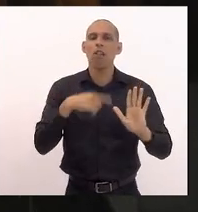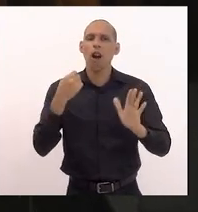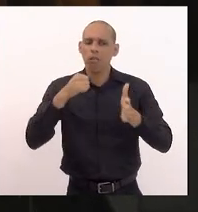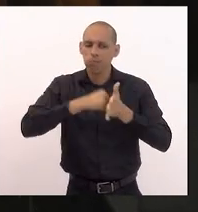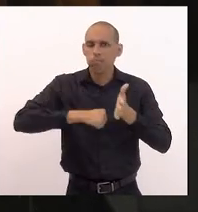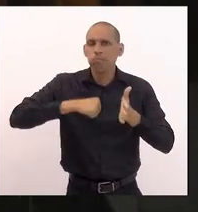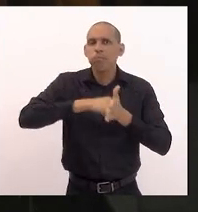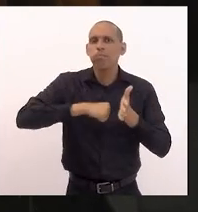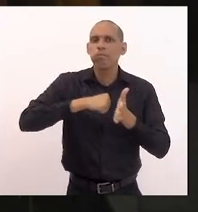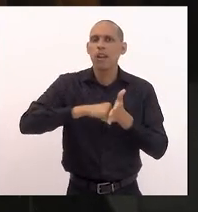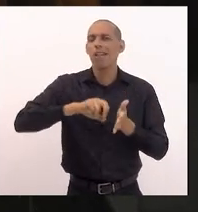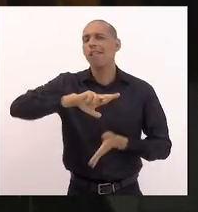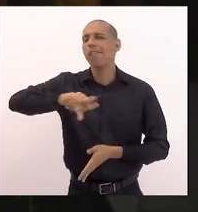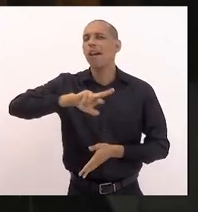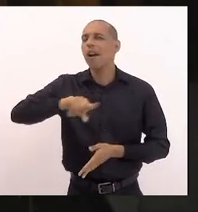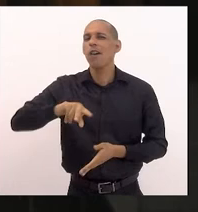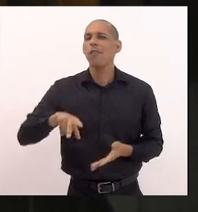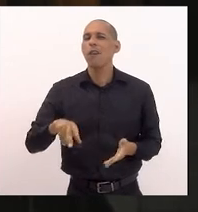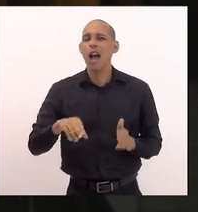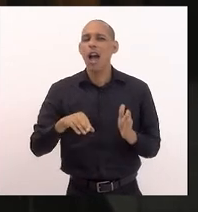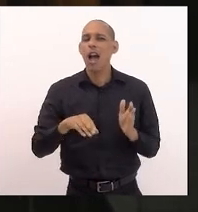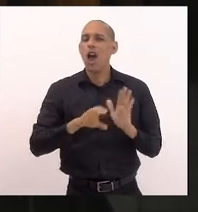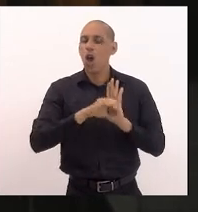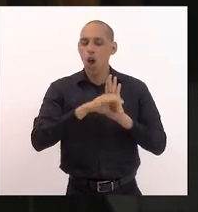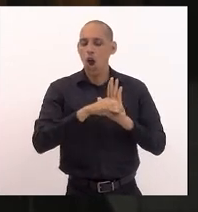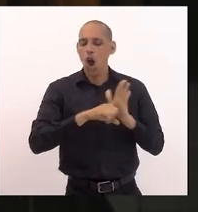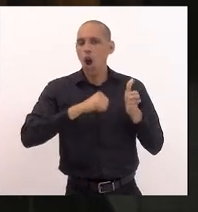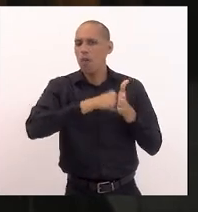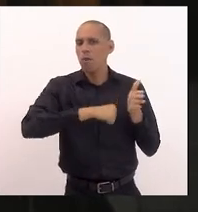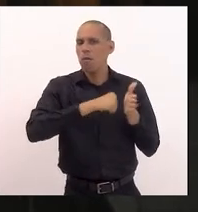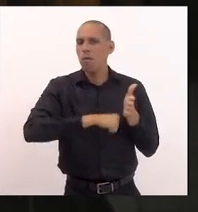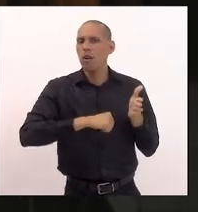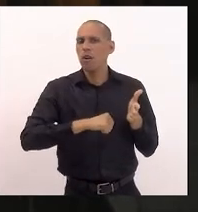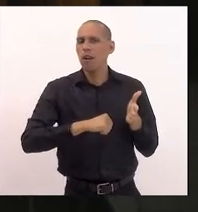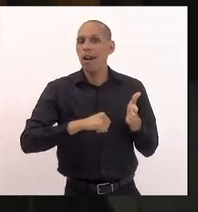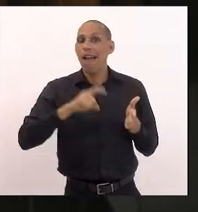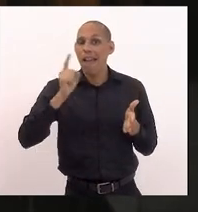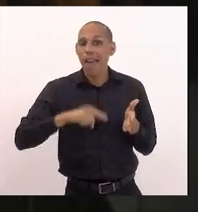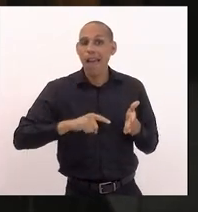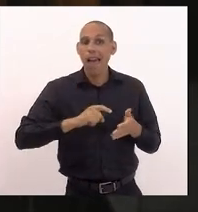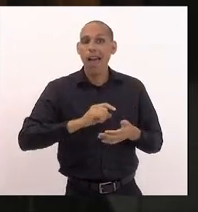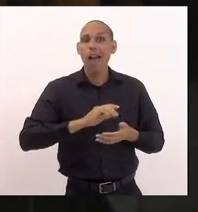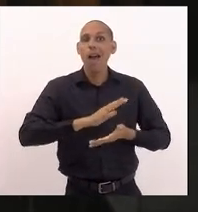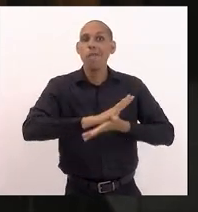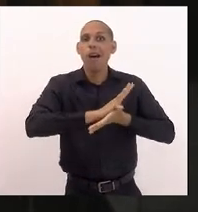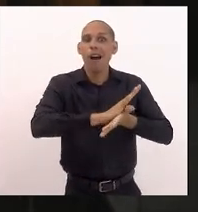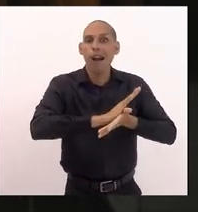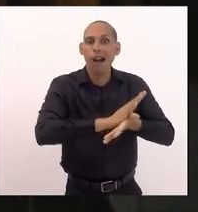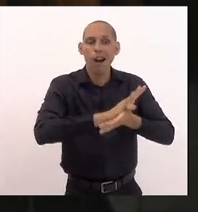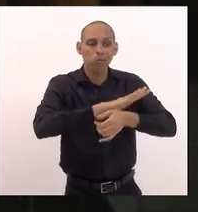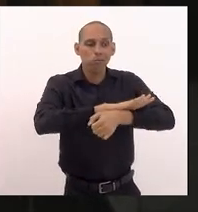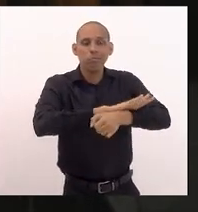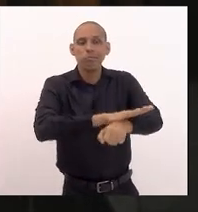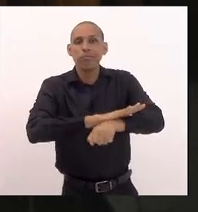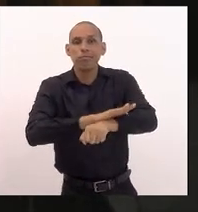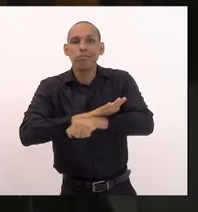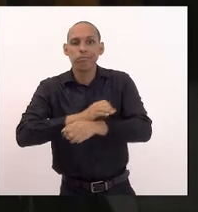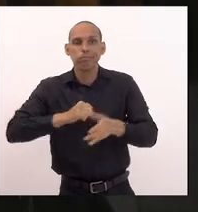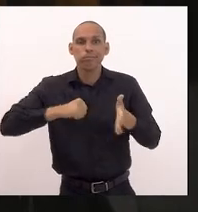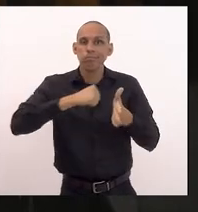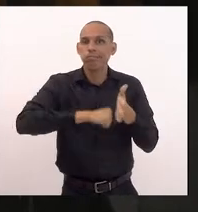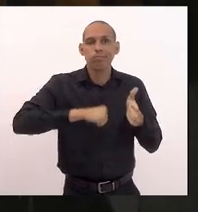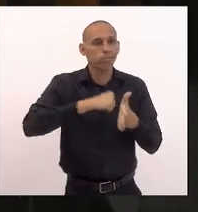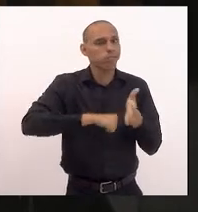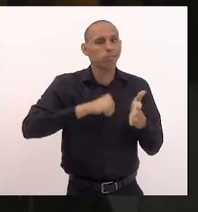não é combater esses conceitos não combater esses preconceitos combater essas